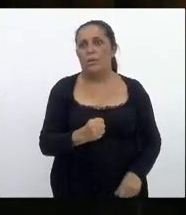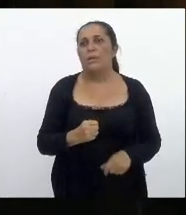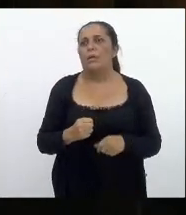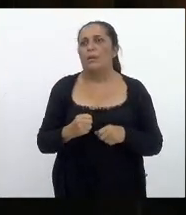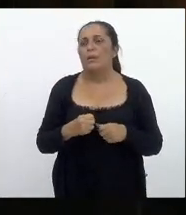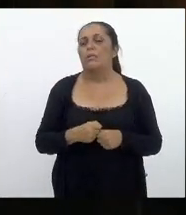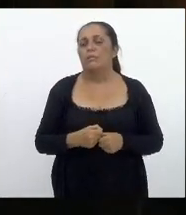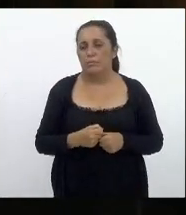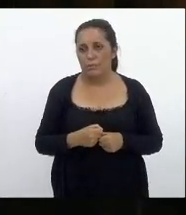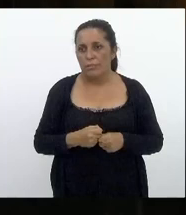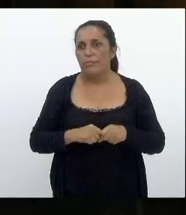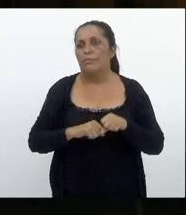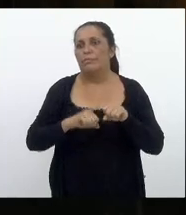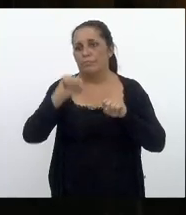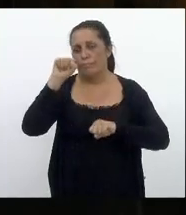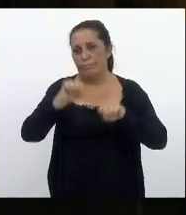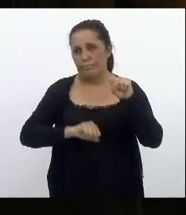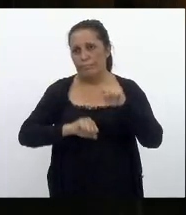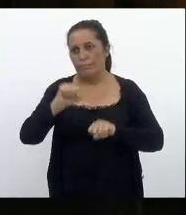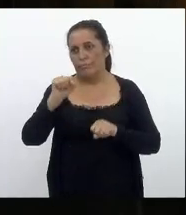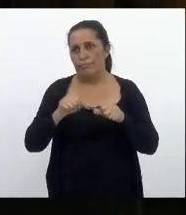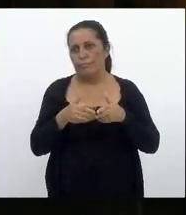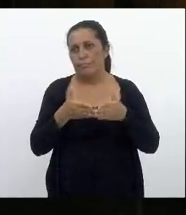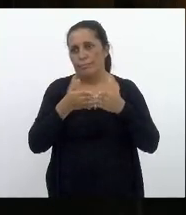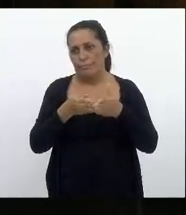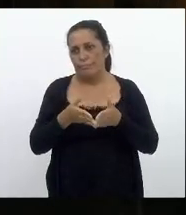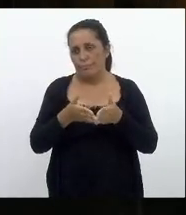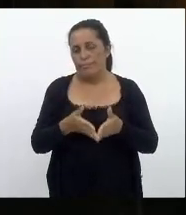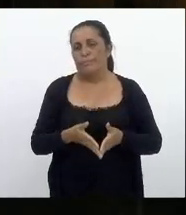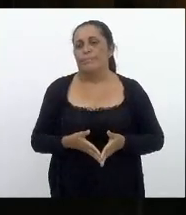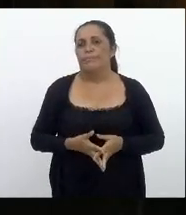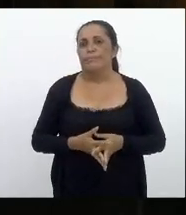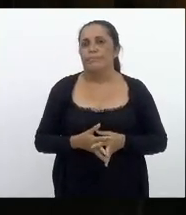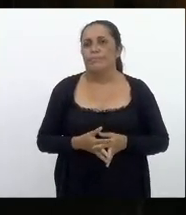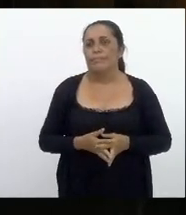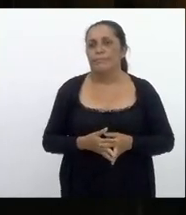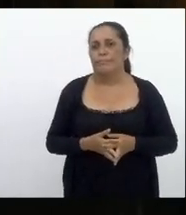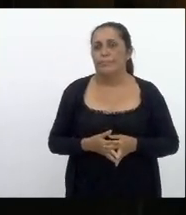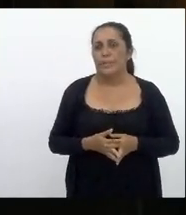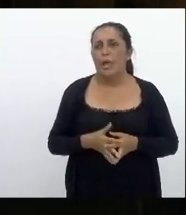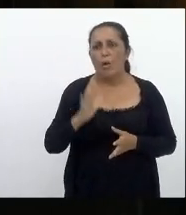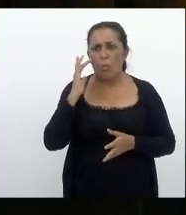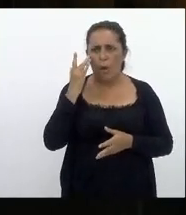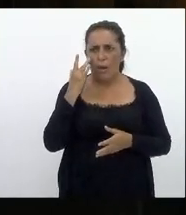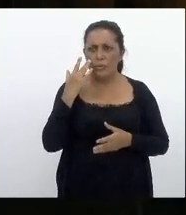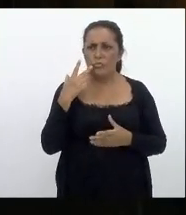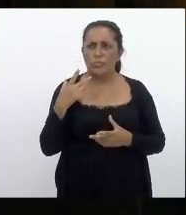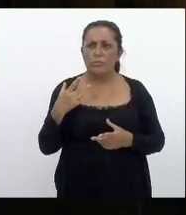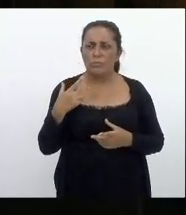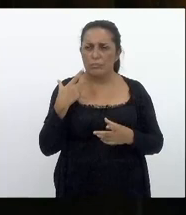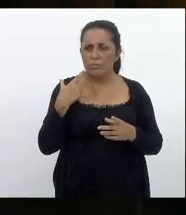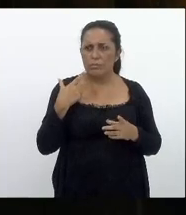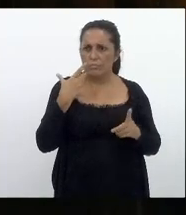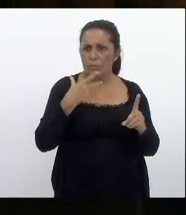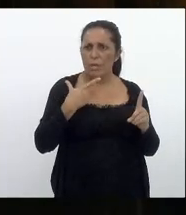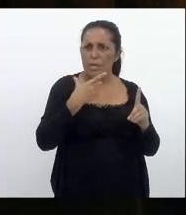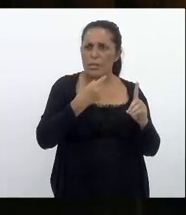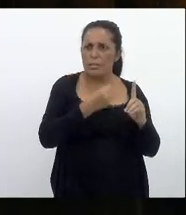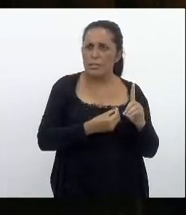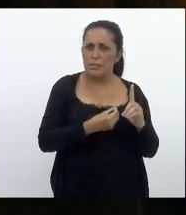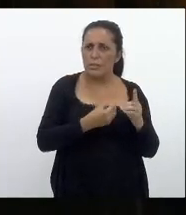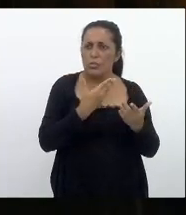exercendo as suas funções nesta indústria e acho até que merecia um estudo